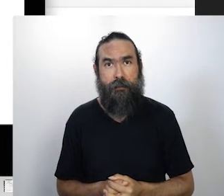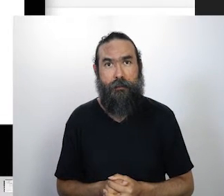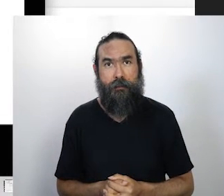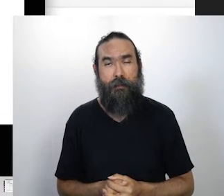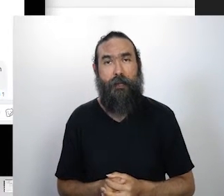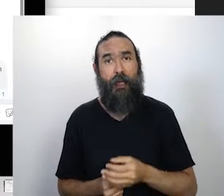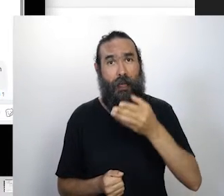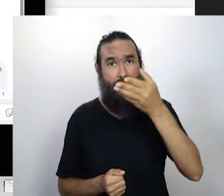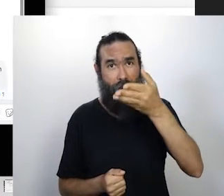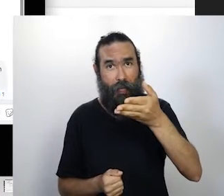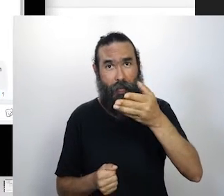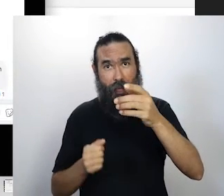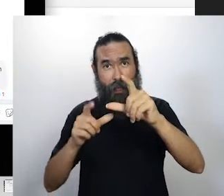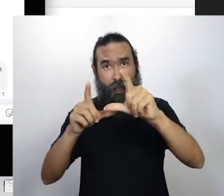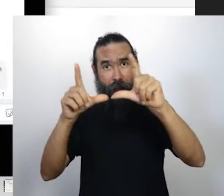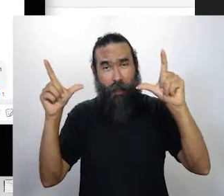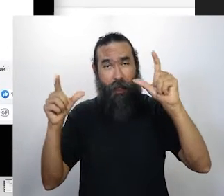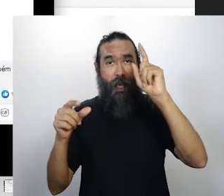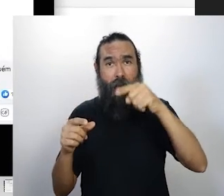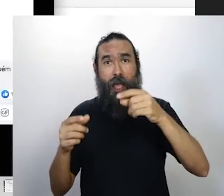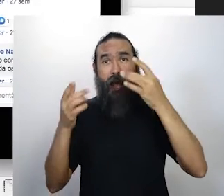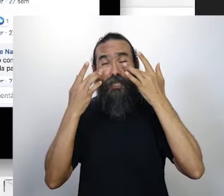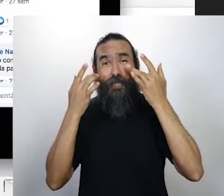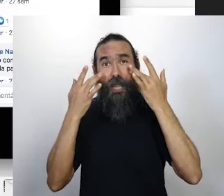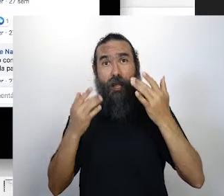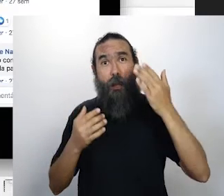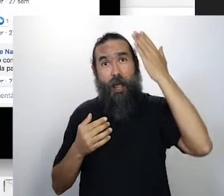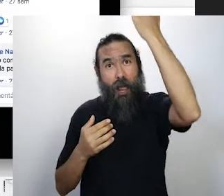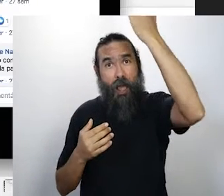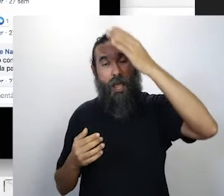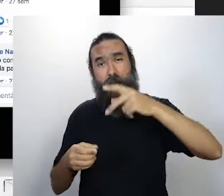Olha o teatro no Japão como estava.